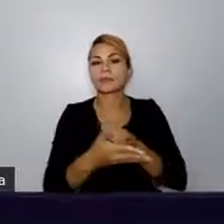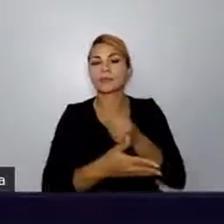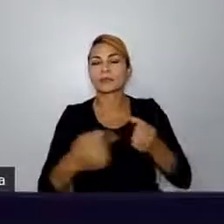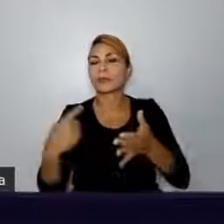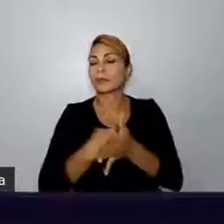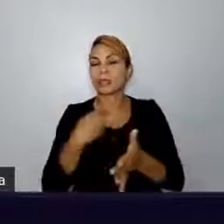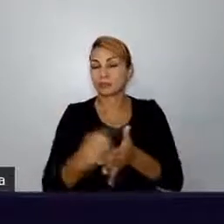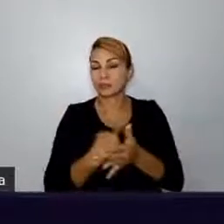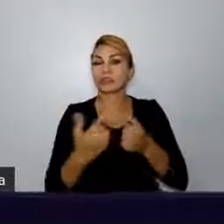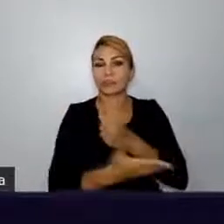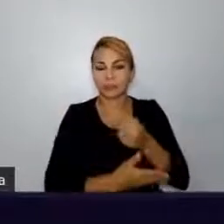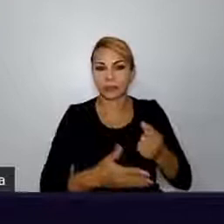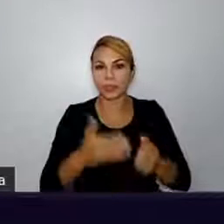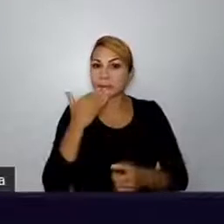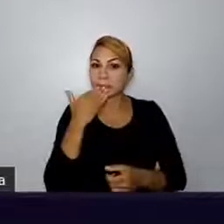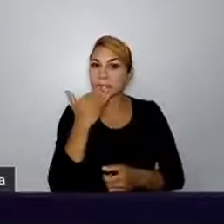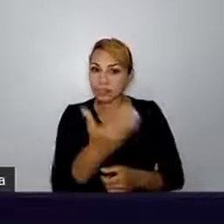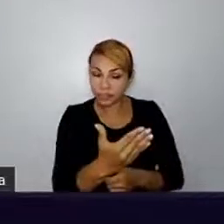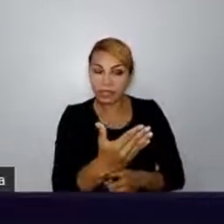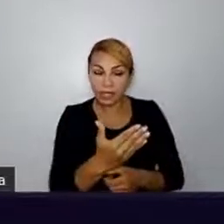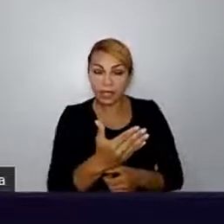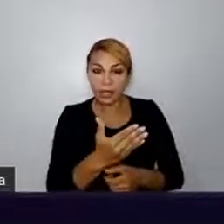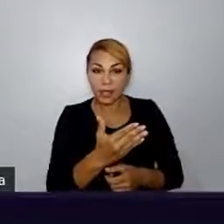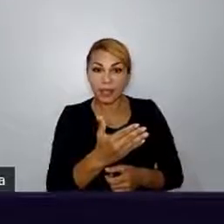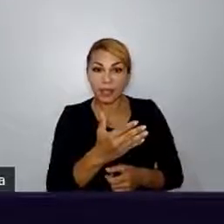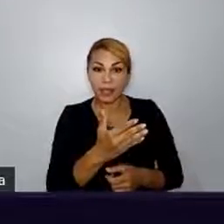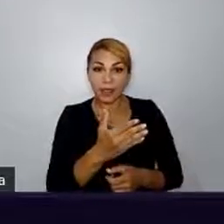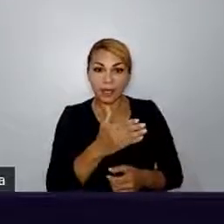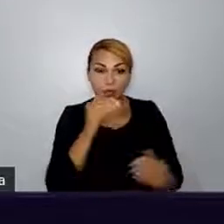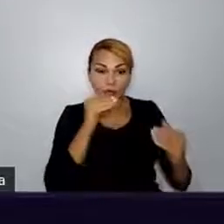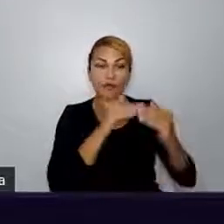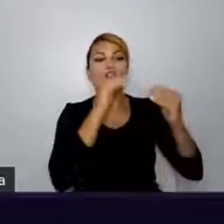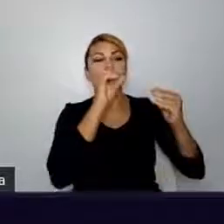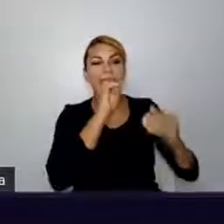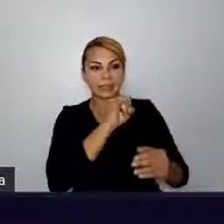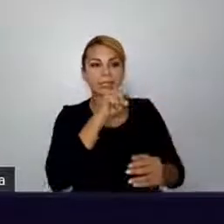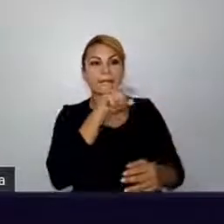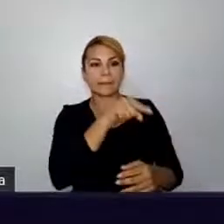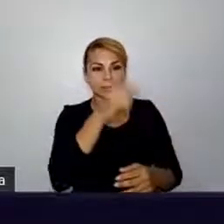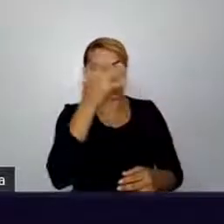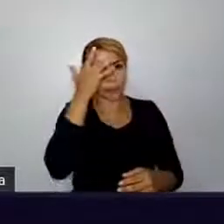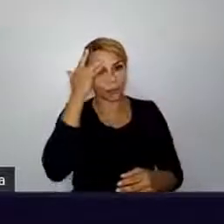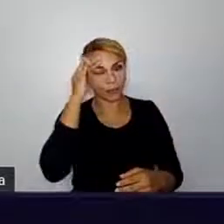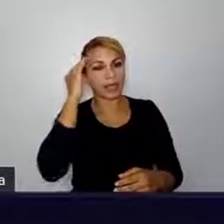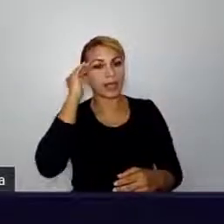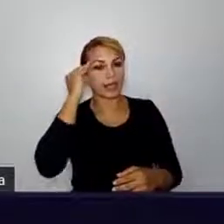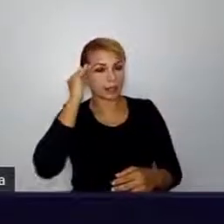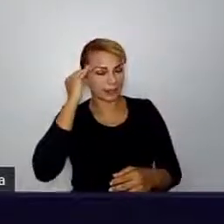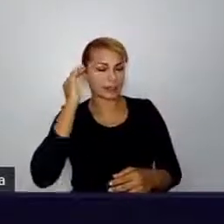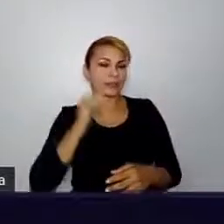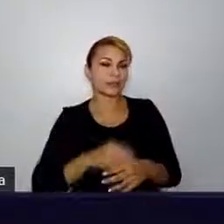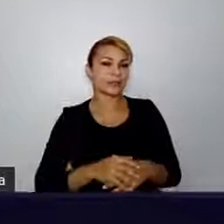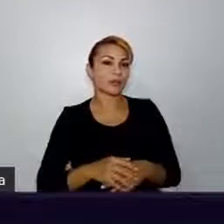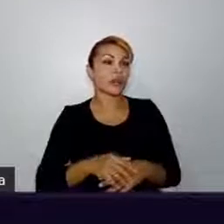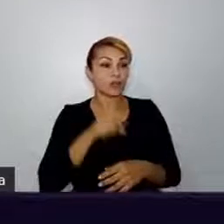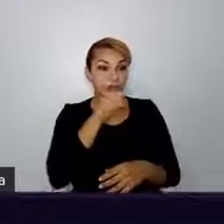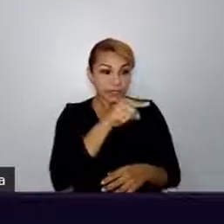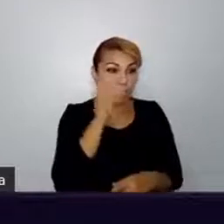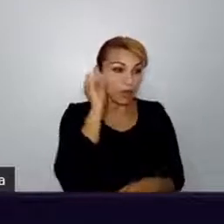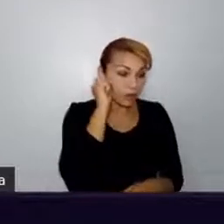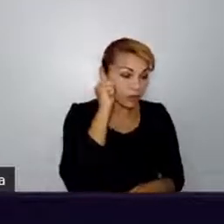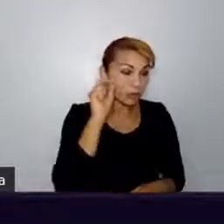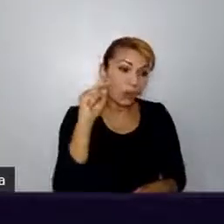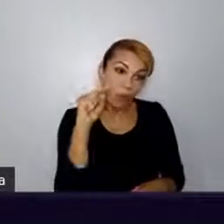confirmação do que a pessoa entendeu. Seja você a pessoa que está ouvindo ou a pessoa que está passando uma mensagem. Então, se